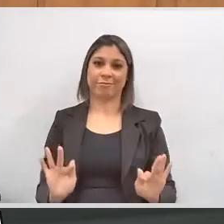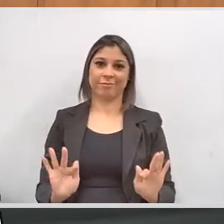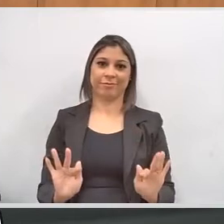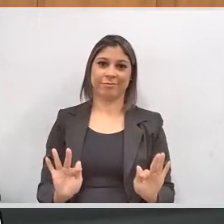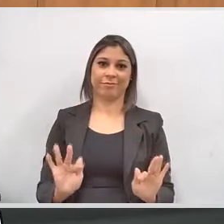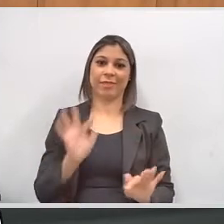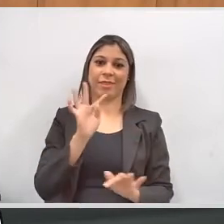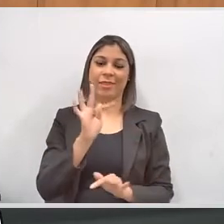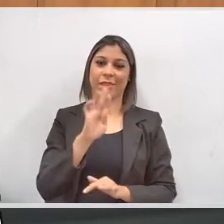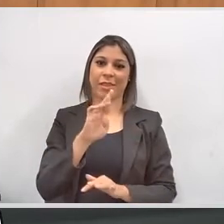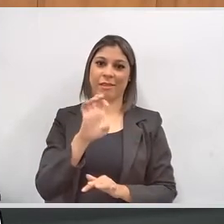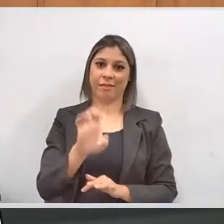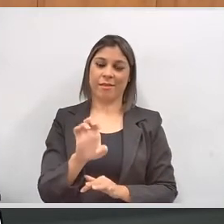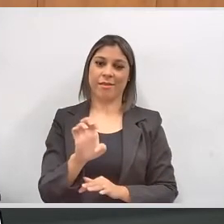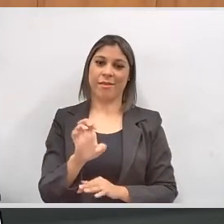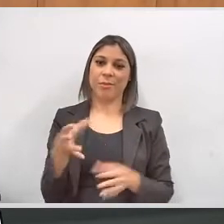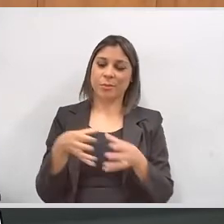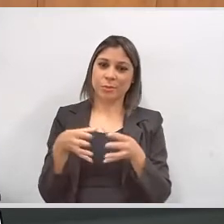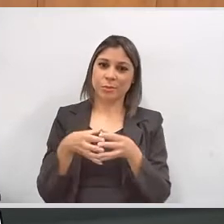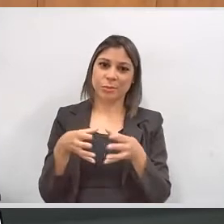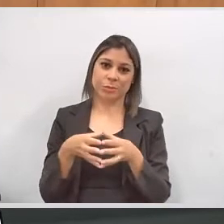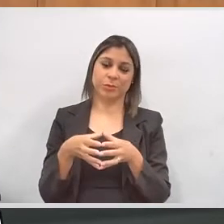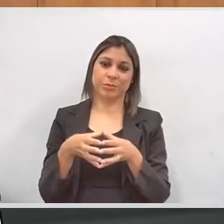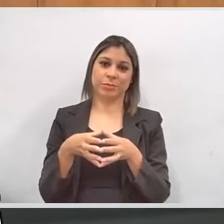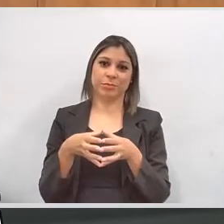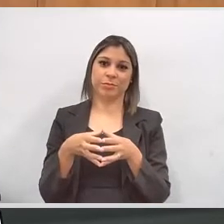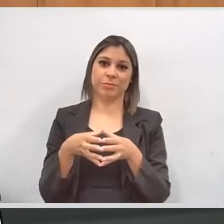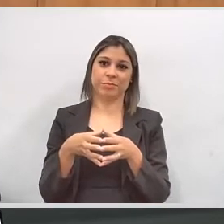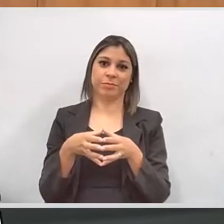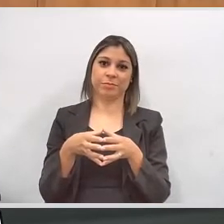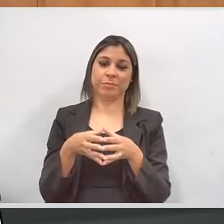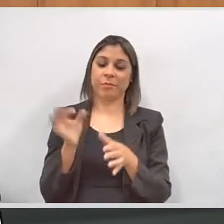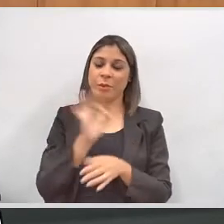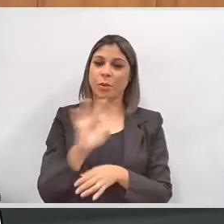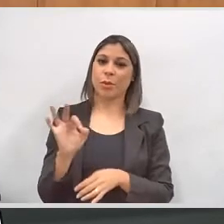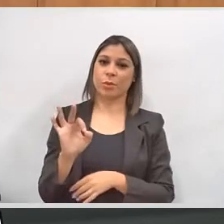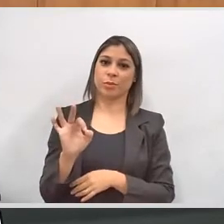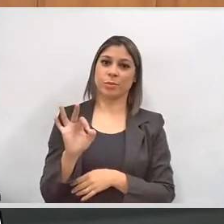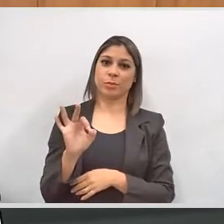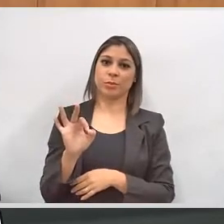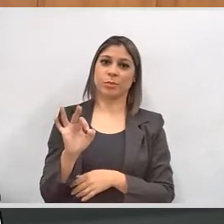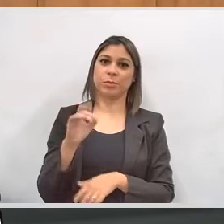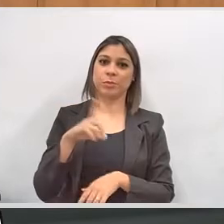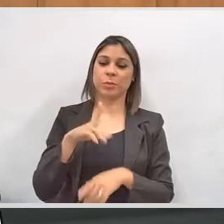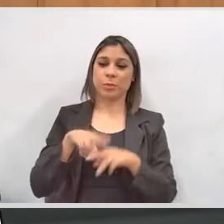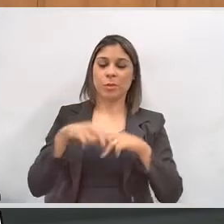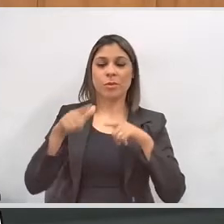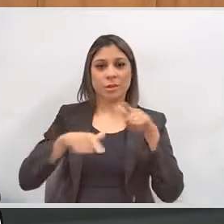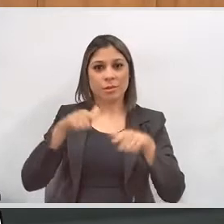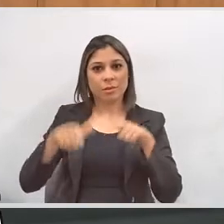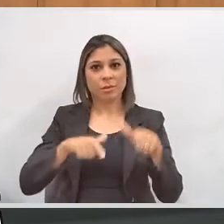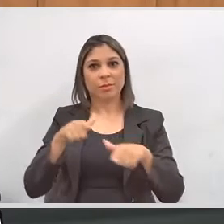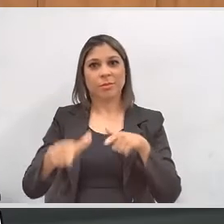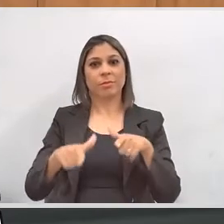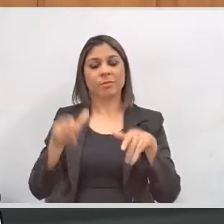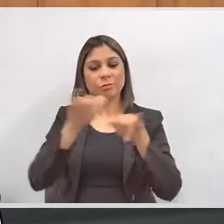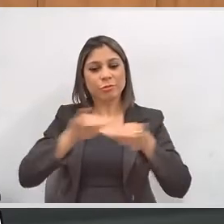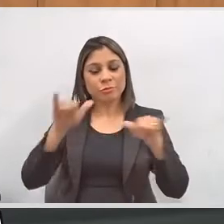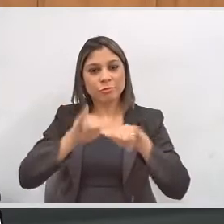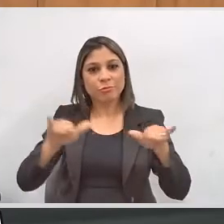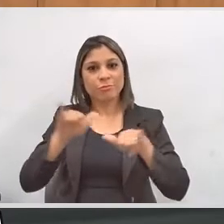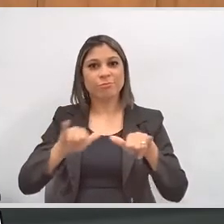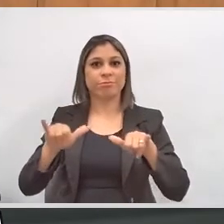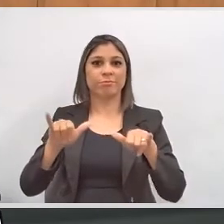dia muito feliz para o TRE, para essa comissão aqui, brilhante, pelo trabalho realizado,